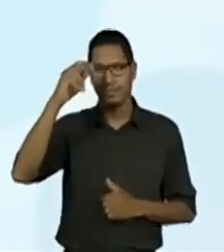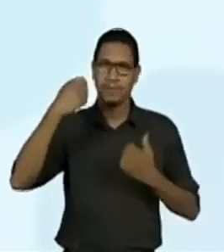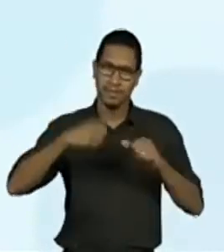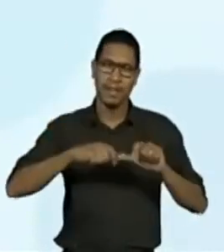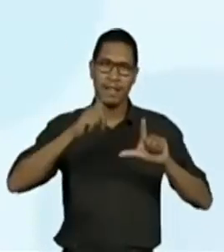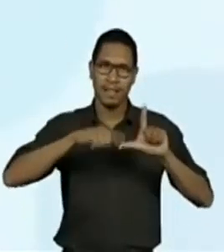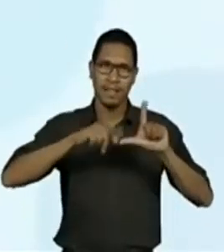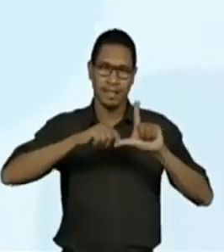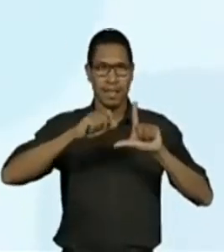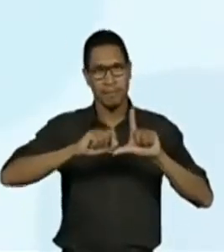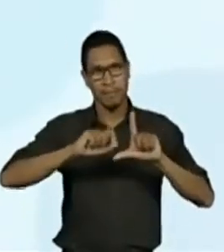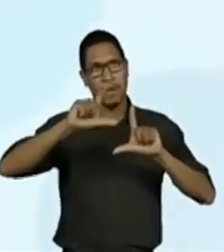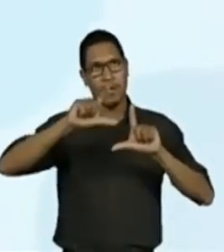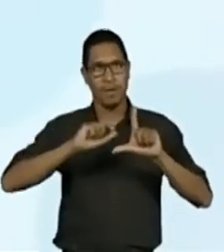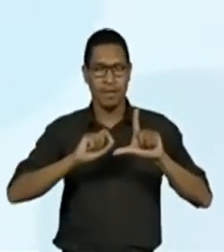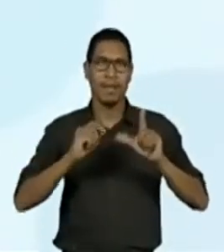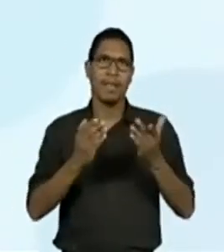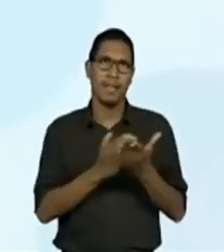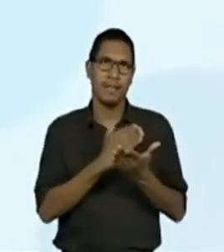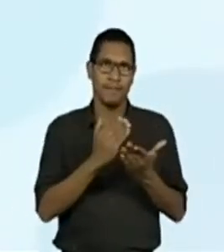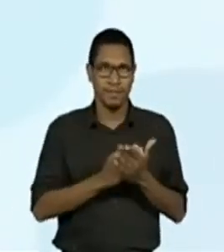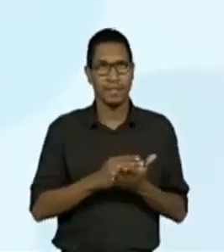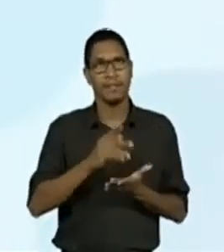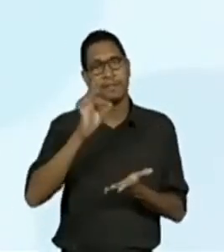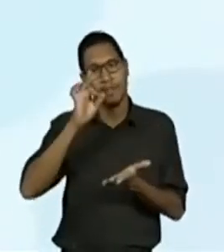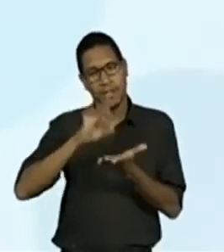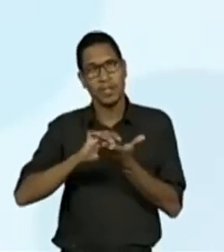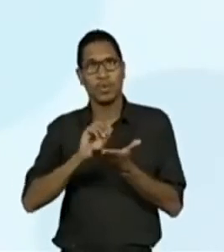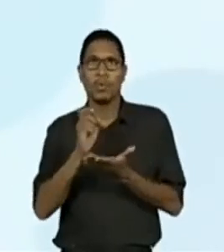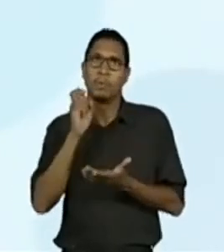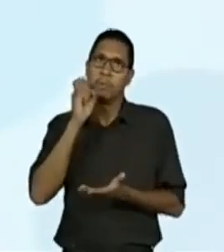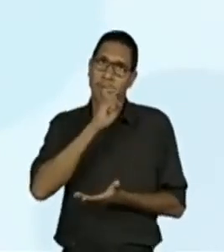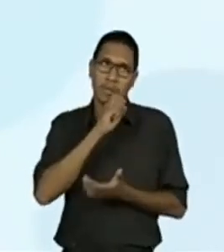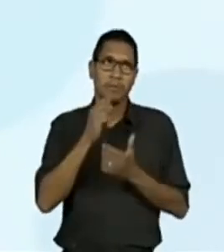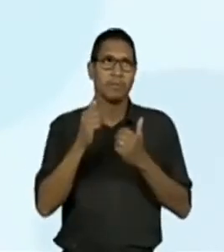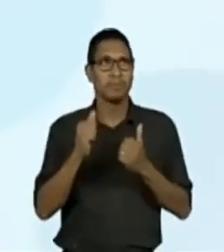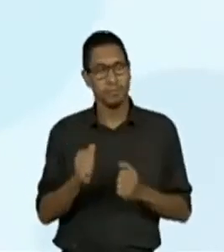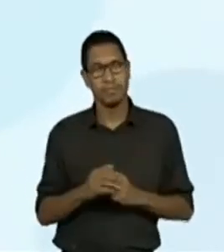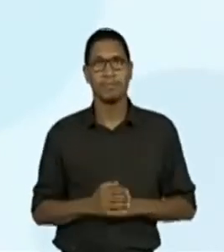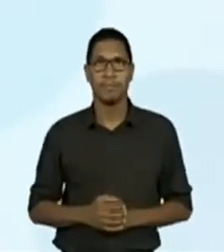revista Verdade ou Mito, eu concordo